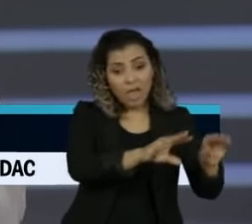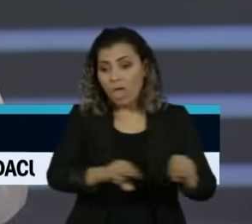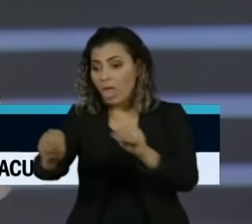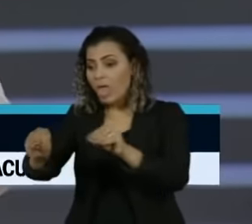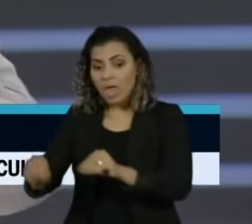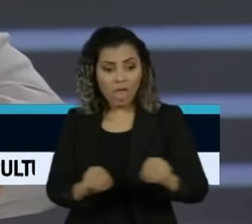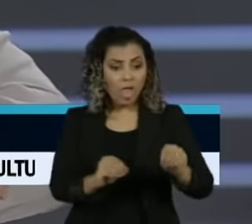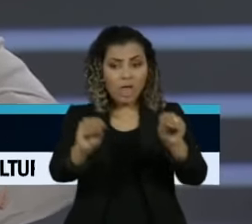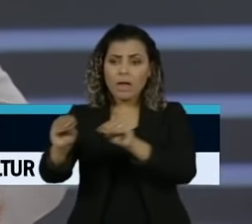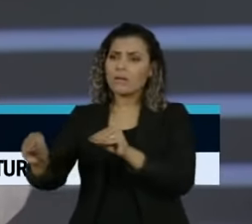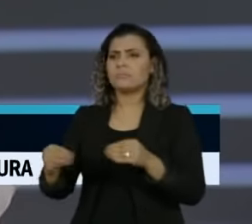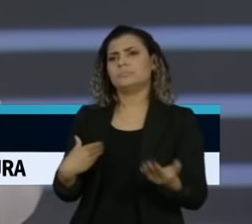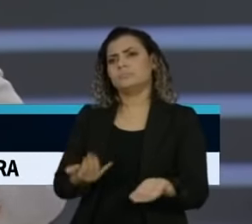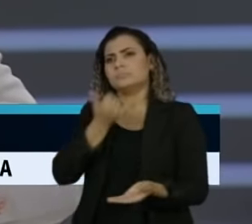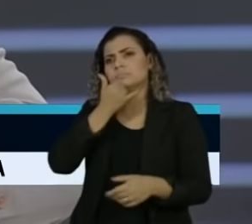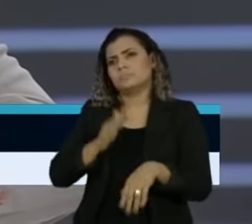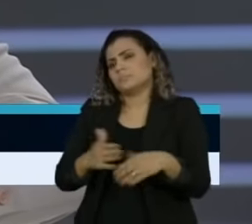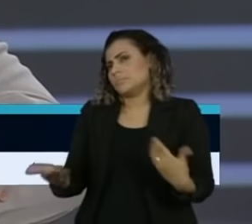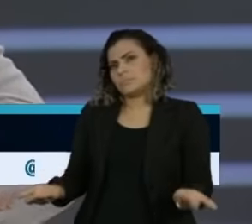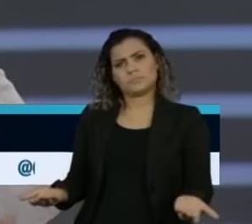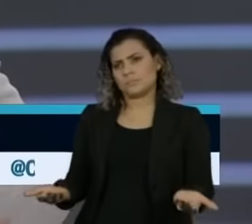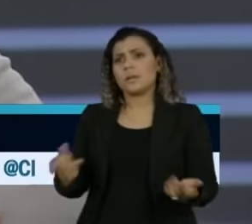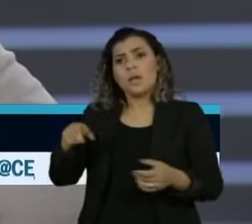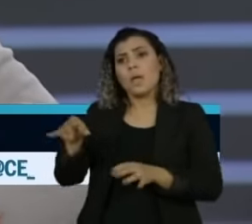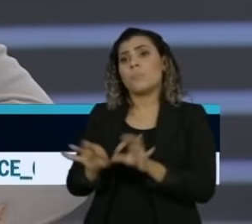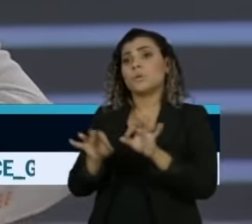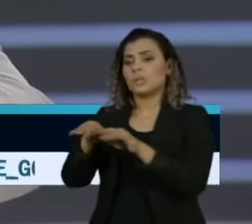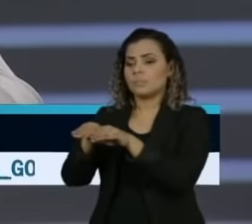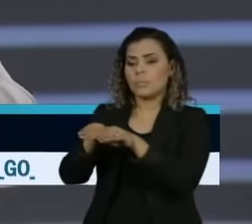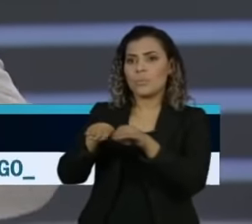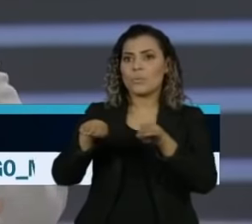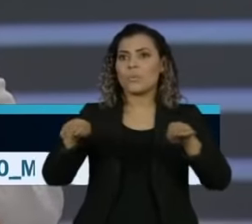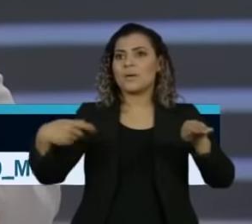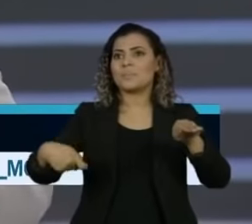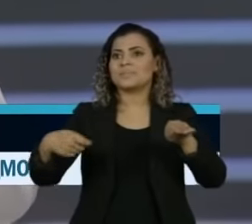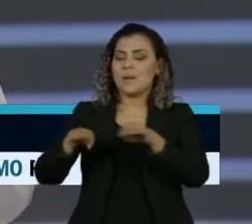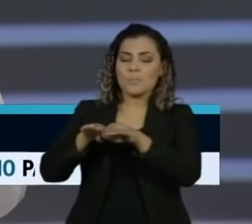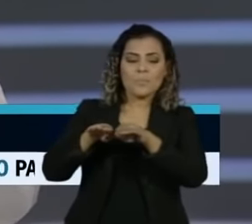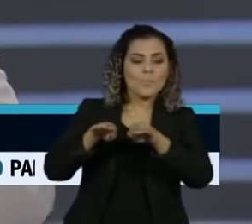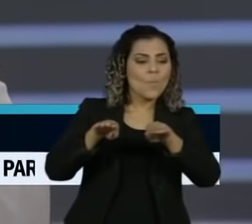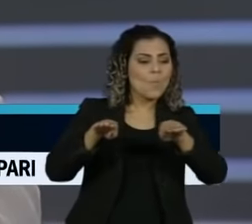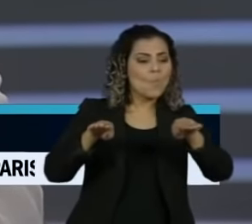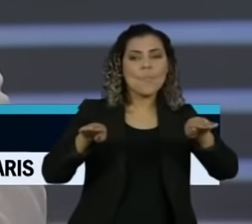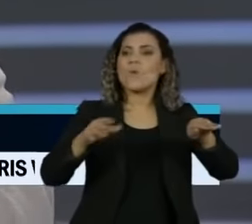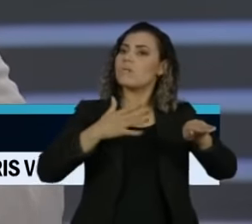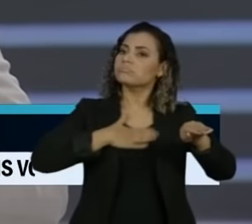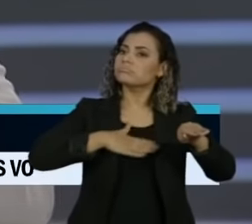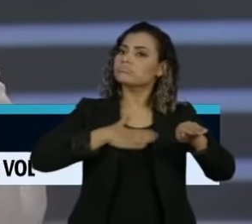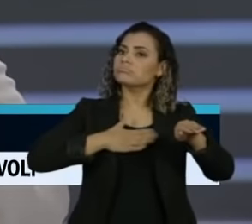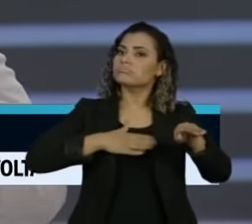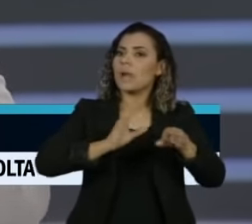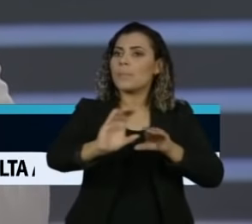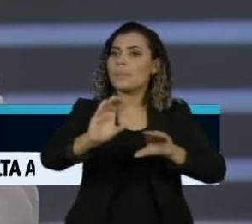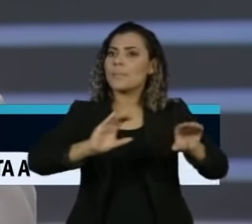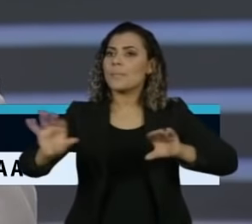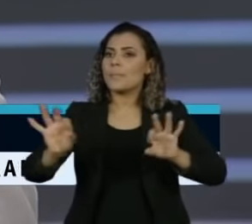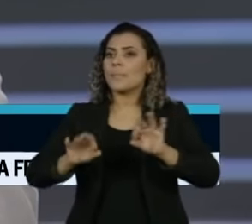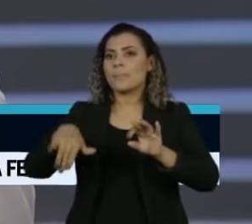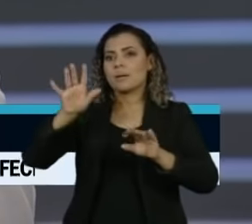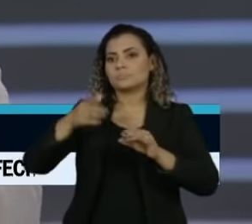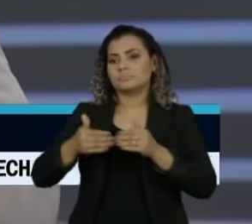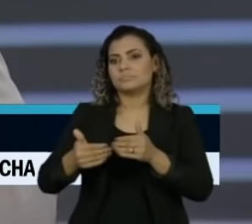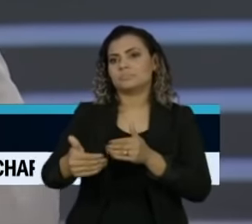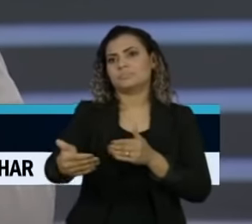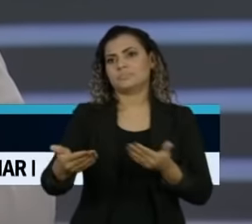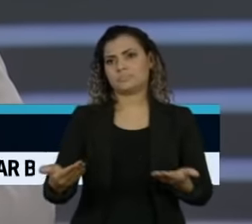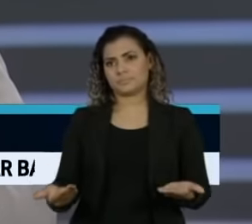pontual, quando esse programa deveria ser um programa linear e de uma perenidade muito mais distante, muito mais permanente.